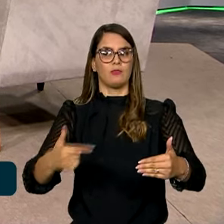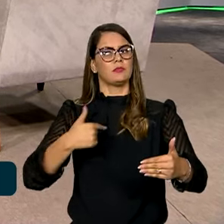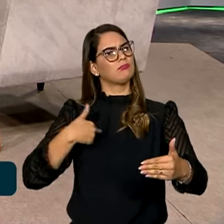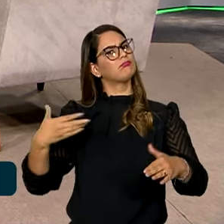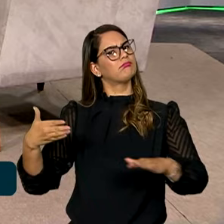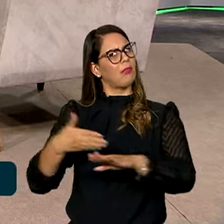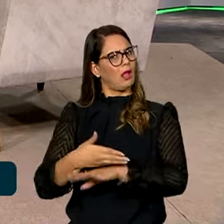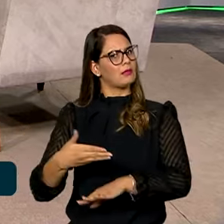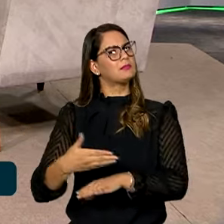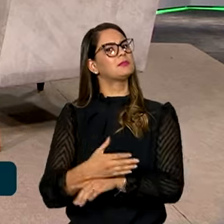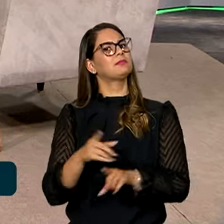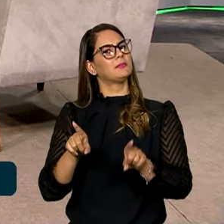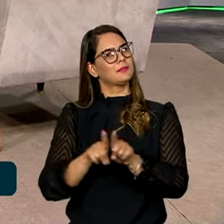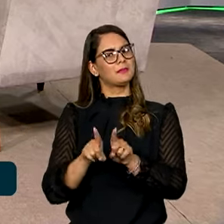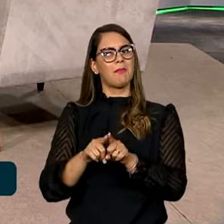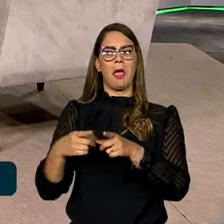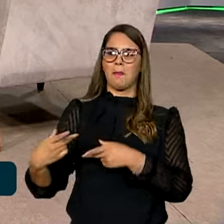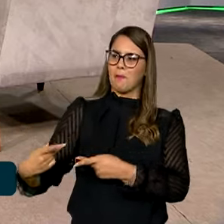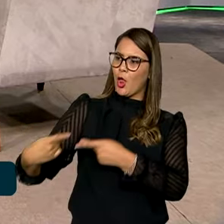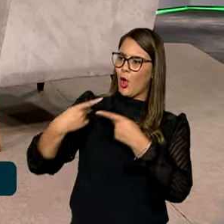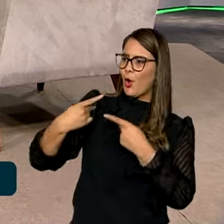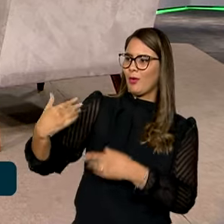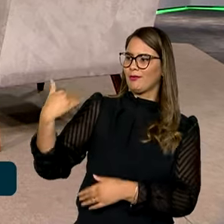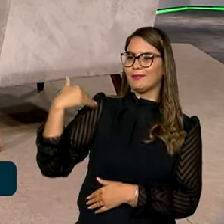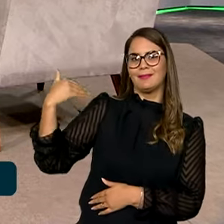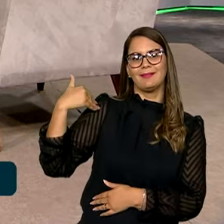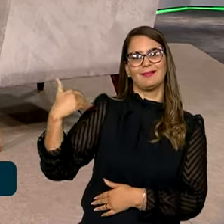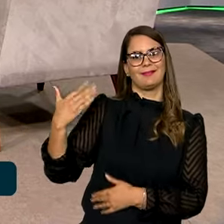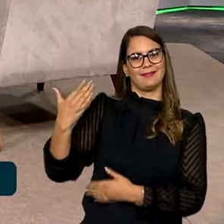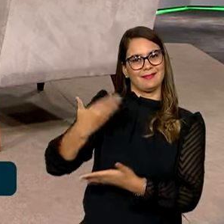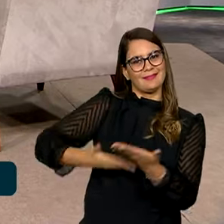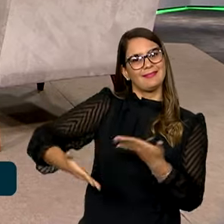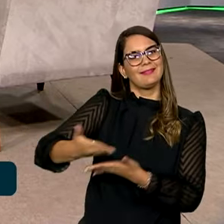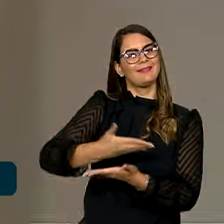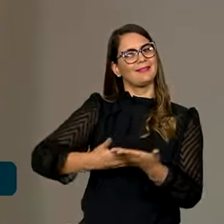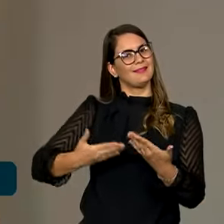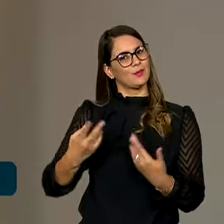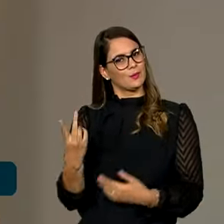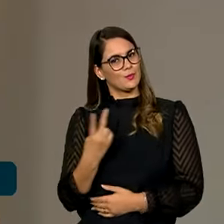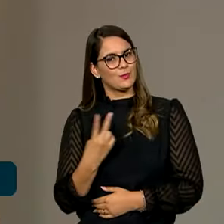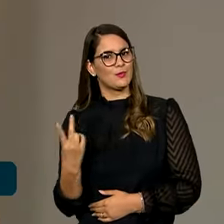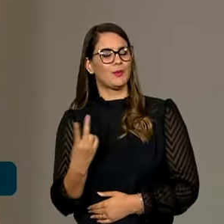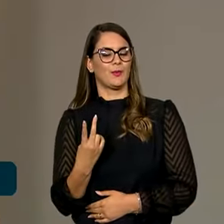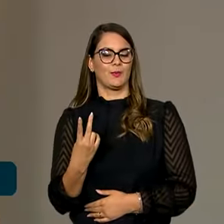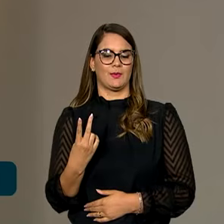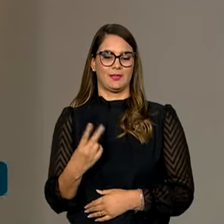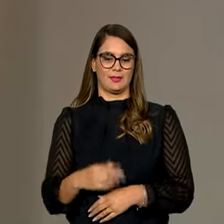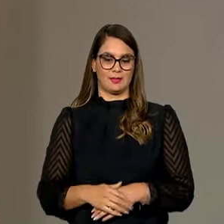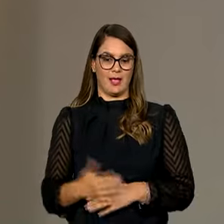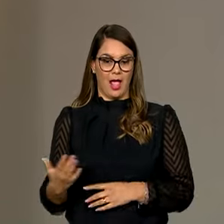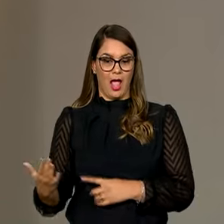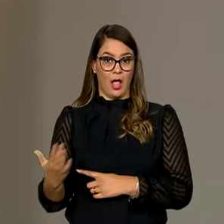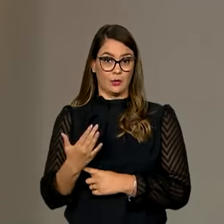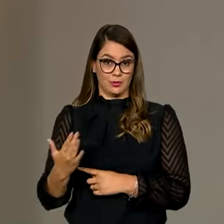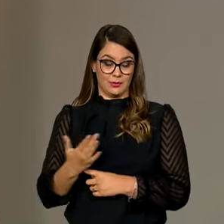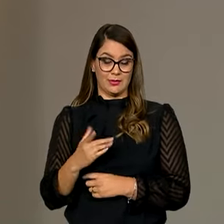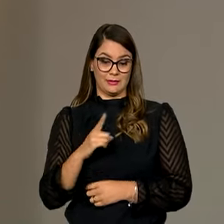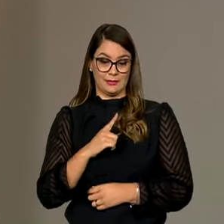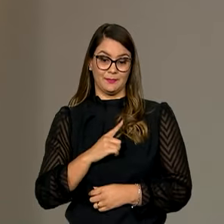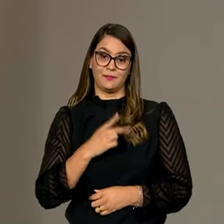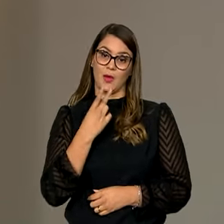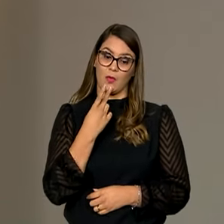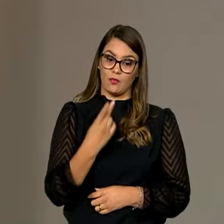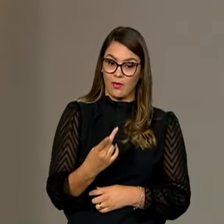parte disso e nos procuram para articular de forma bilateral, inclusive, a sua contribuição. Eu